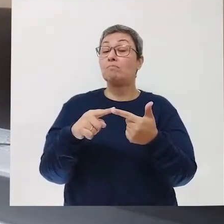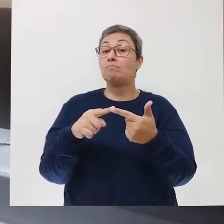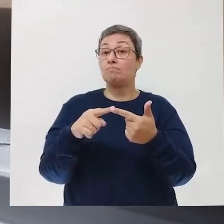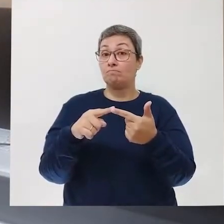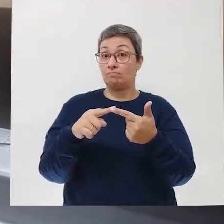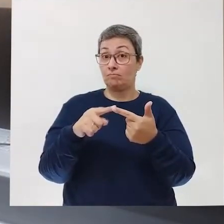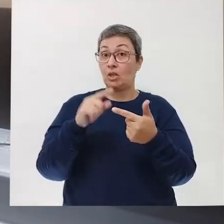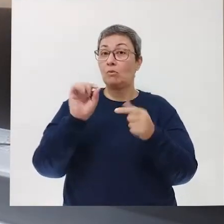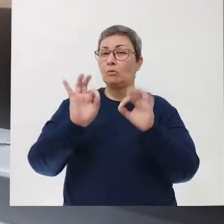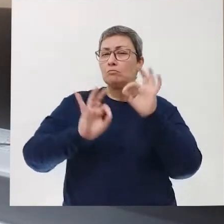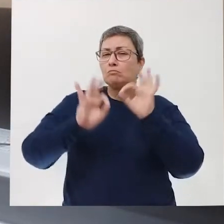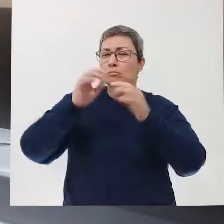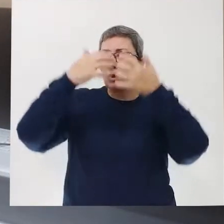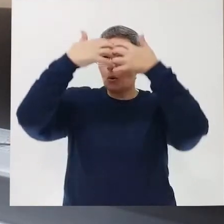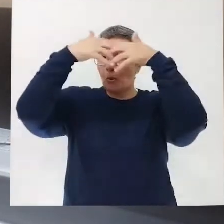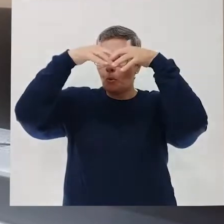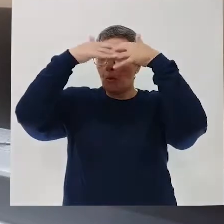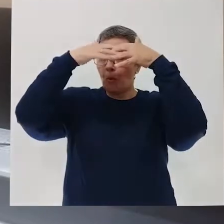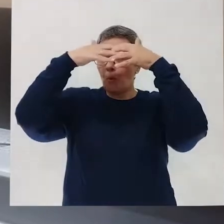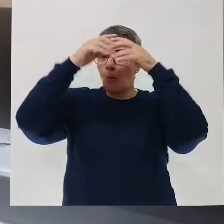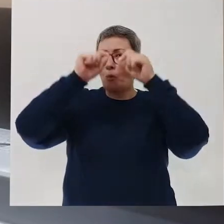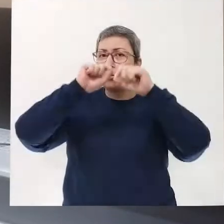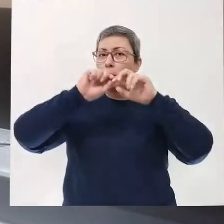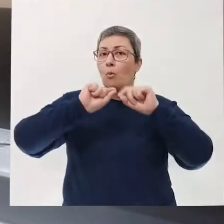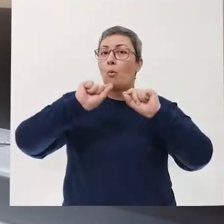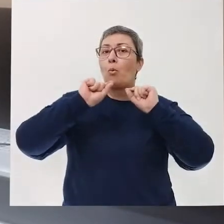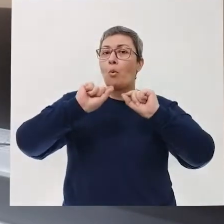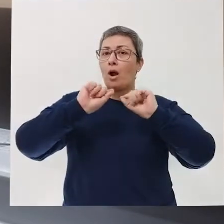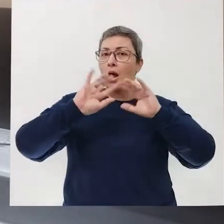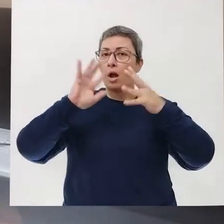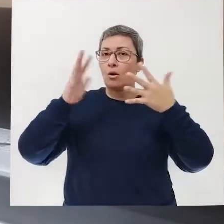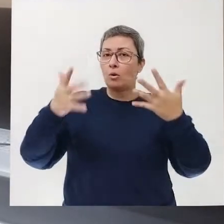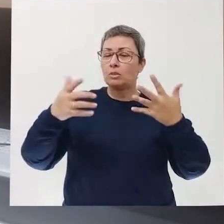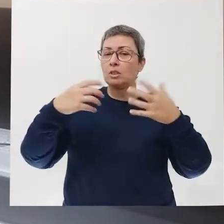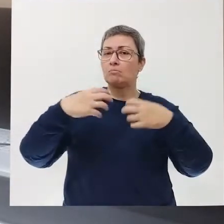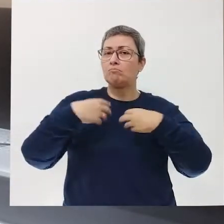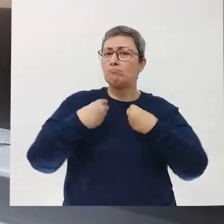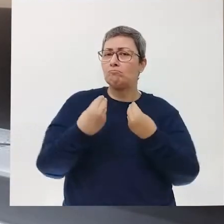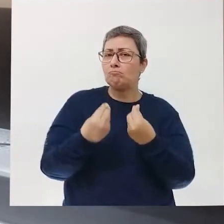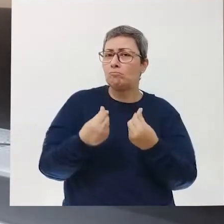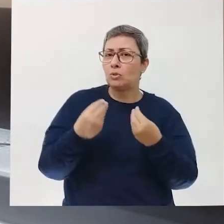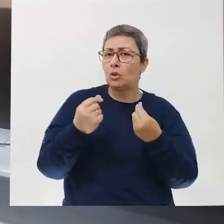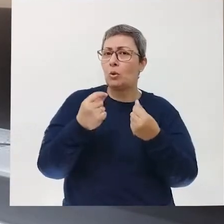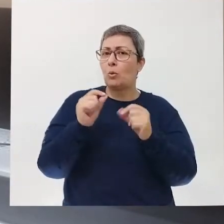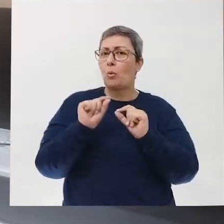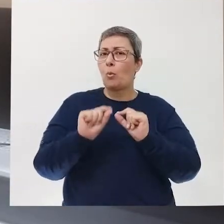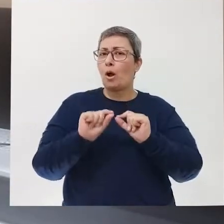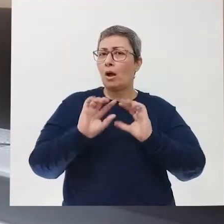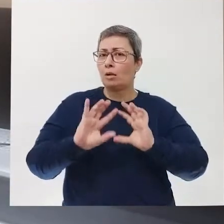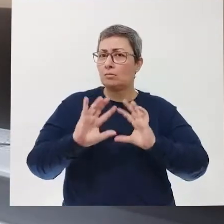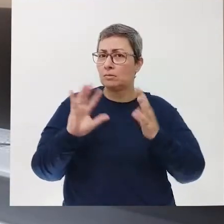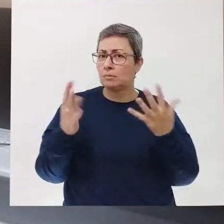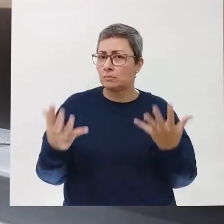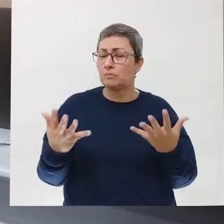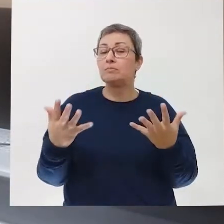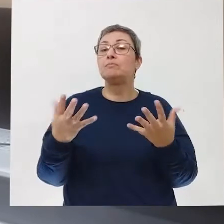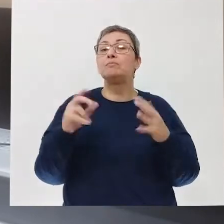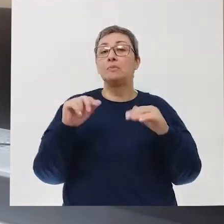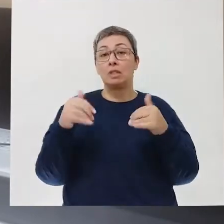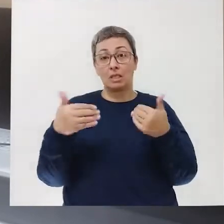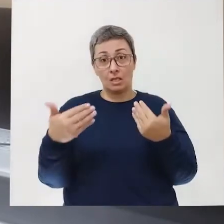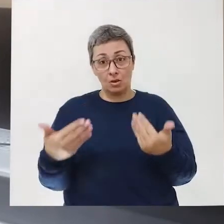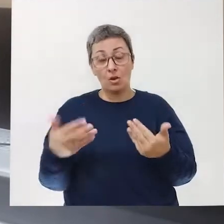processamos as suas causas, né? E sensações provocadas. Então,